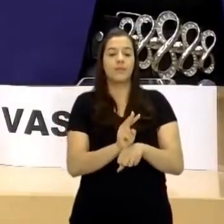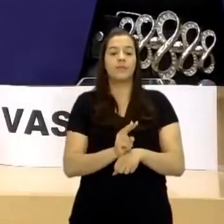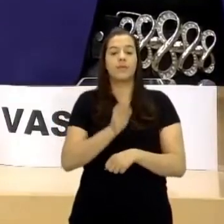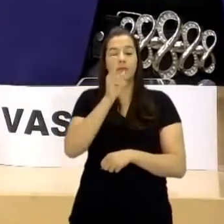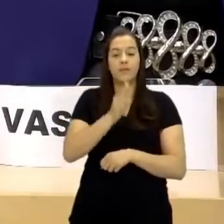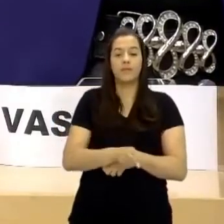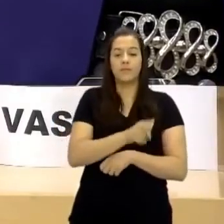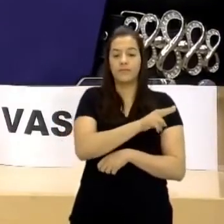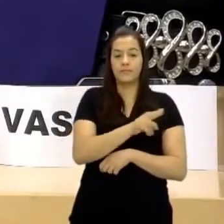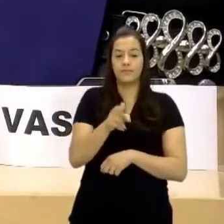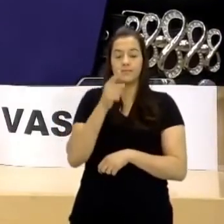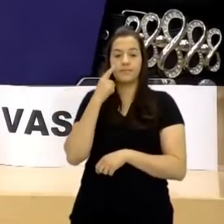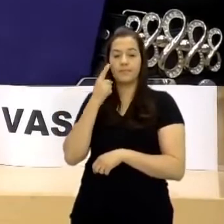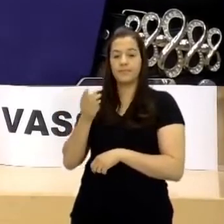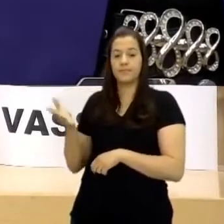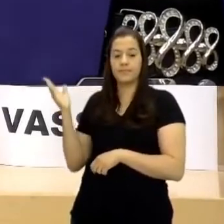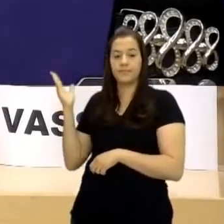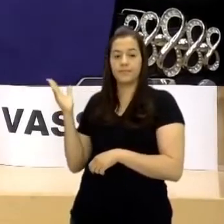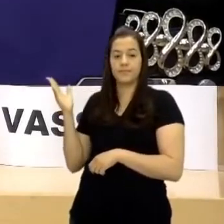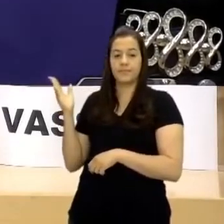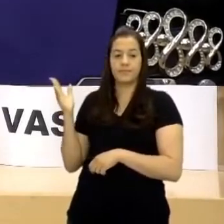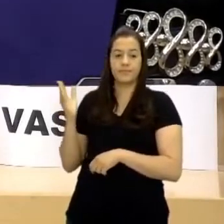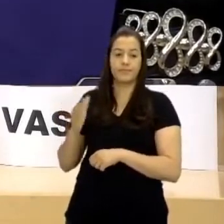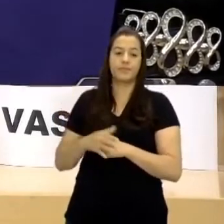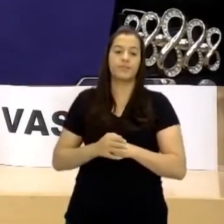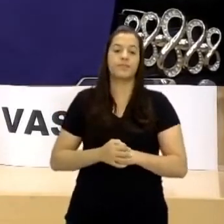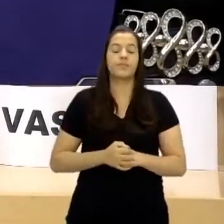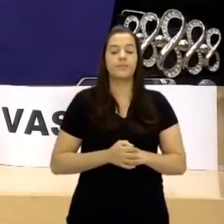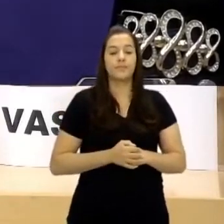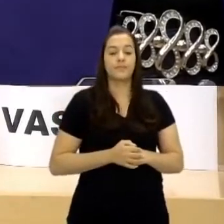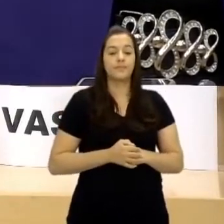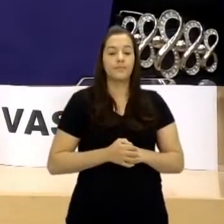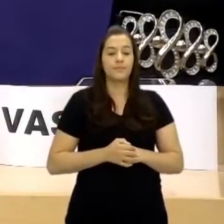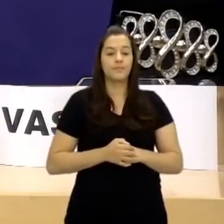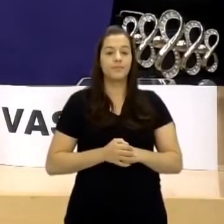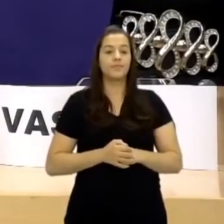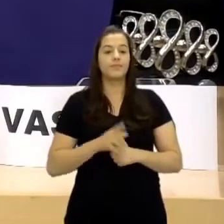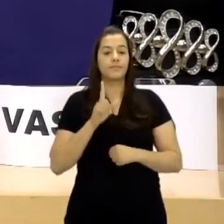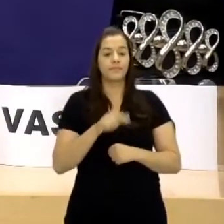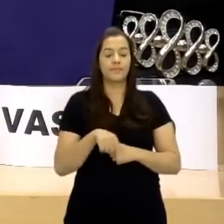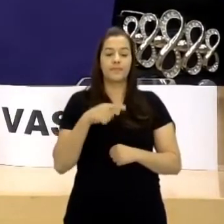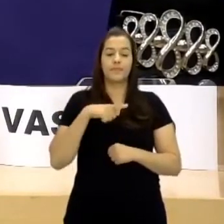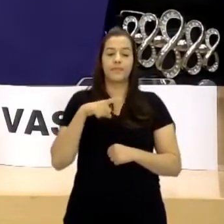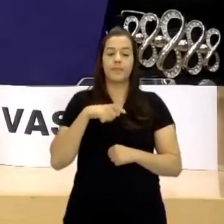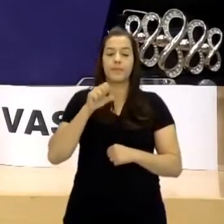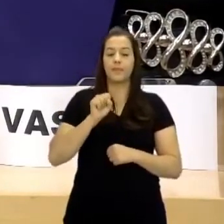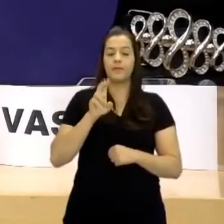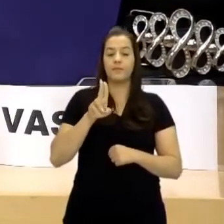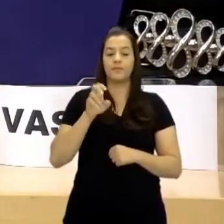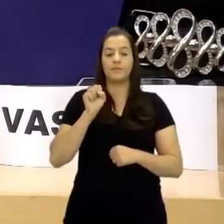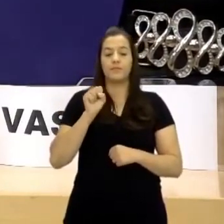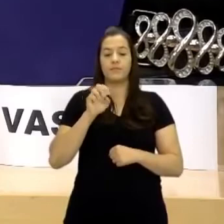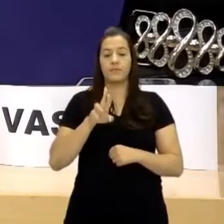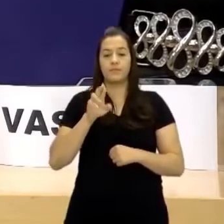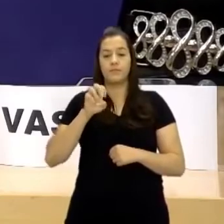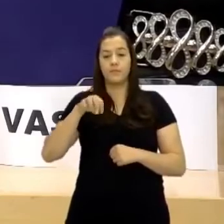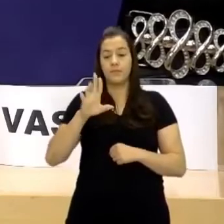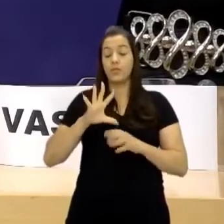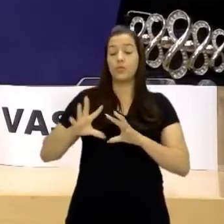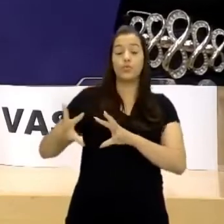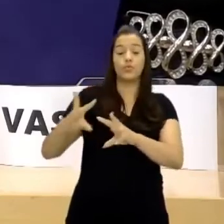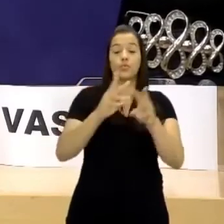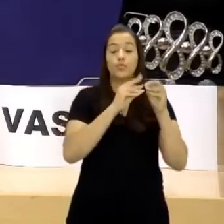aqui, né? Pelo nosso homem de azul segurando o crucifixo. Ela é a suzerana de todos os suzeranos.